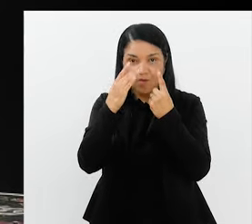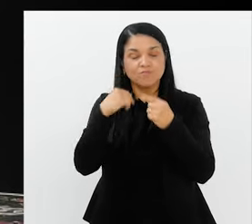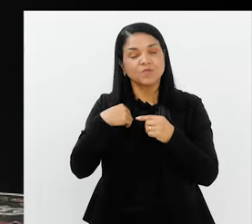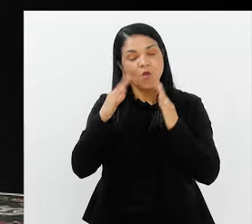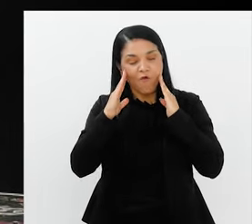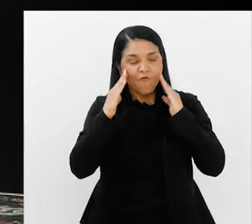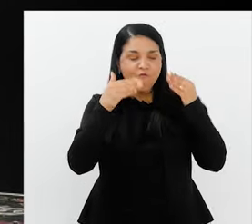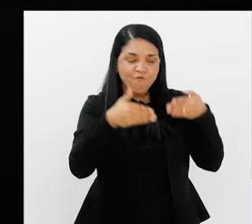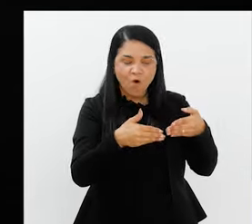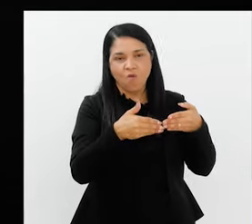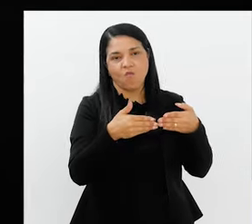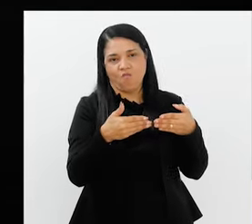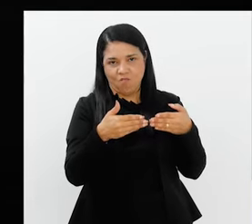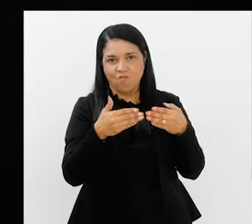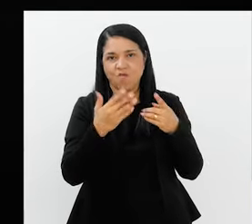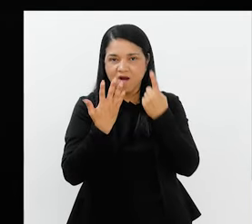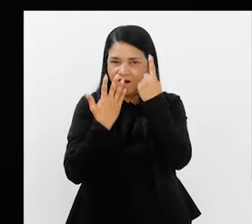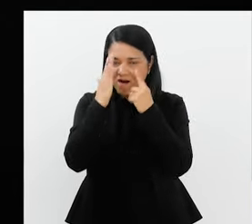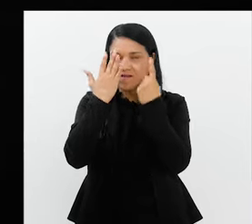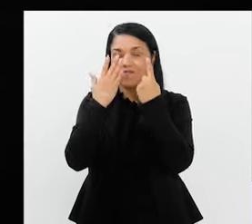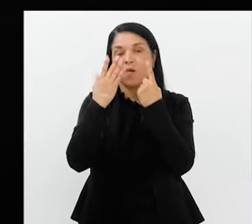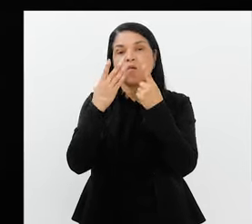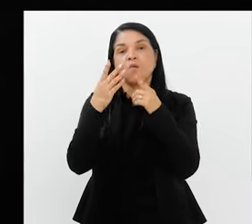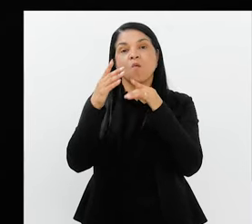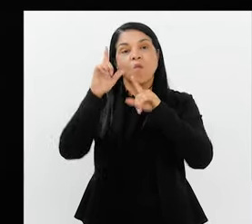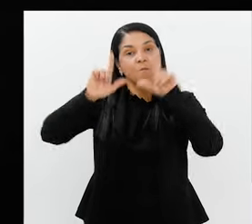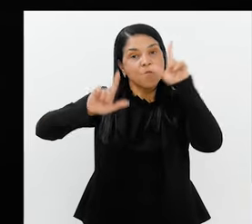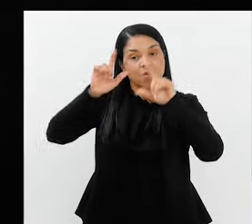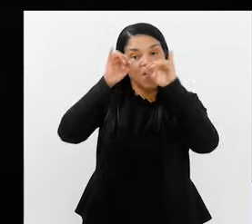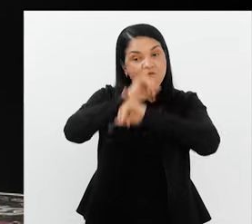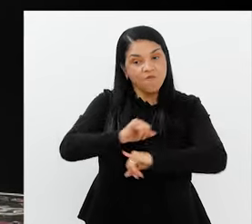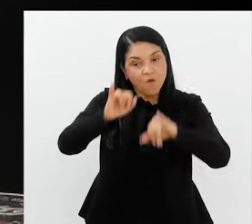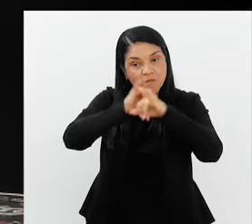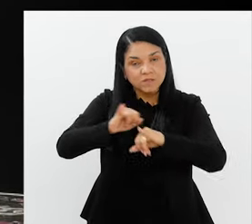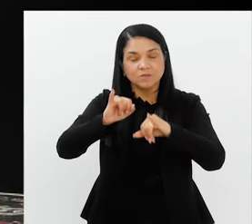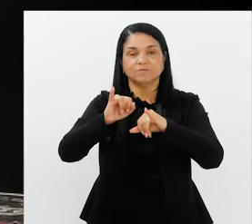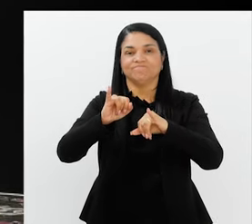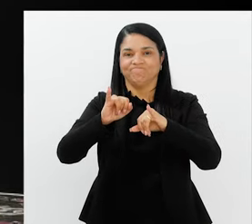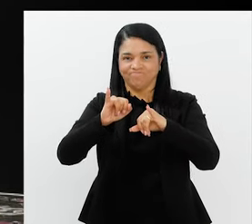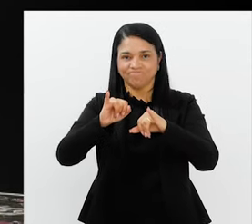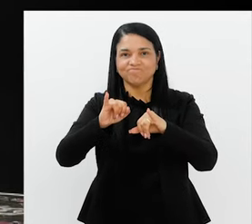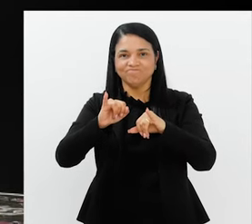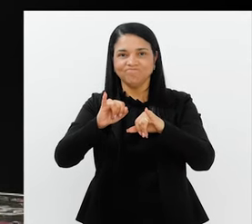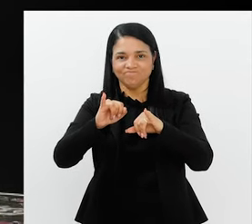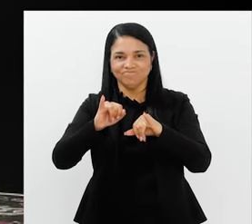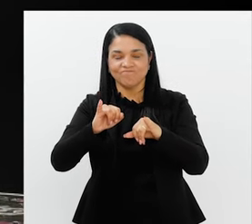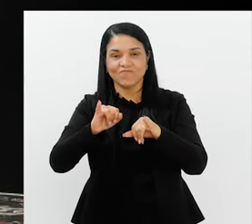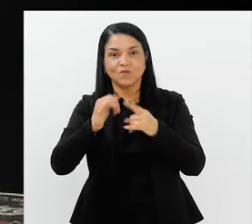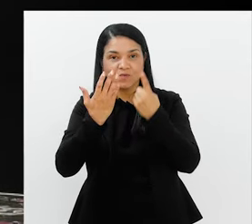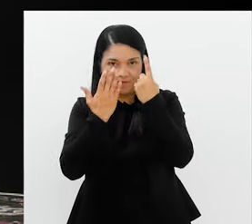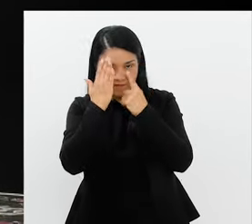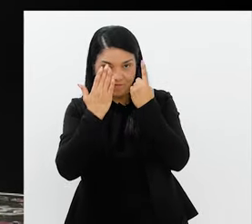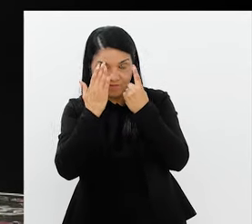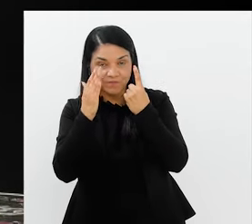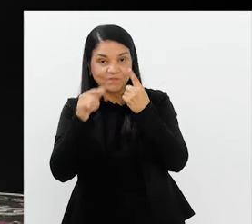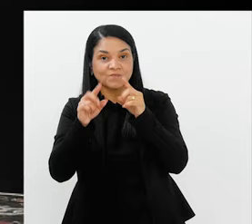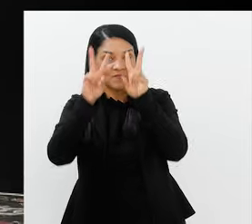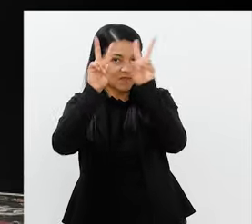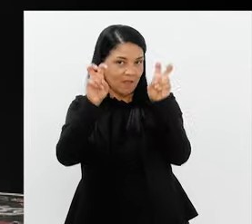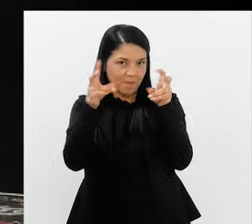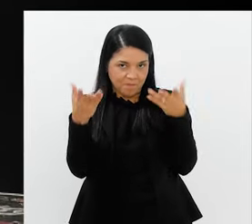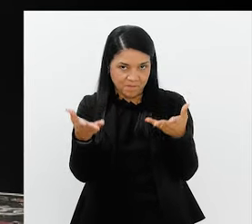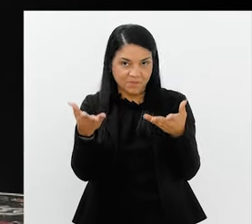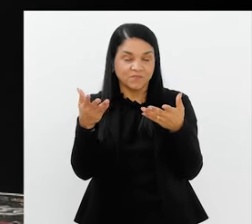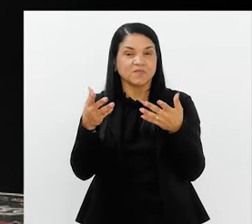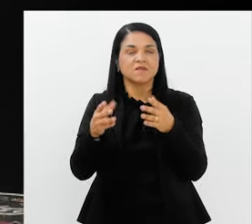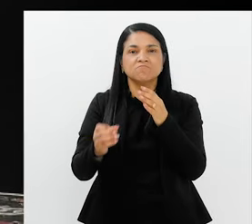carnaval, que é o nosso foco aqui, né. O programa é informativo e a base de tudo é o carnaval. Sim. Então, eu acho bacana quando